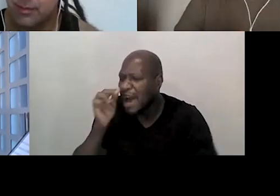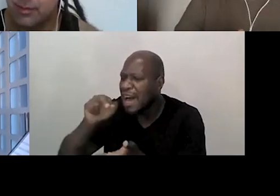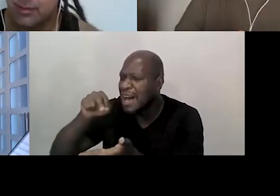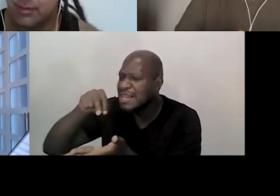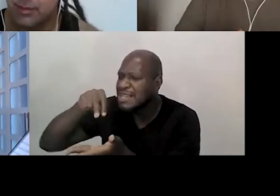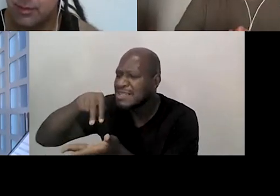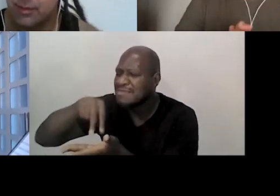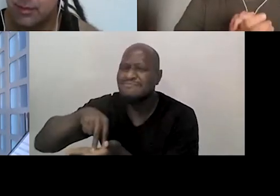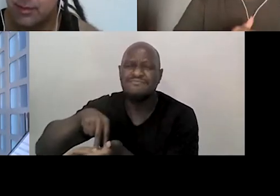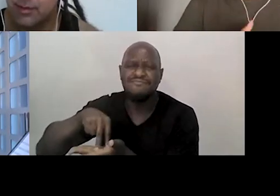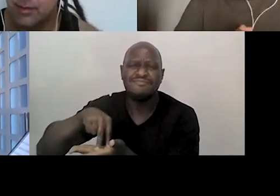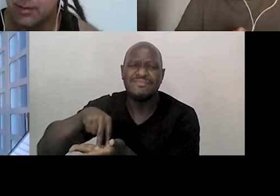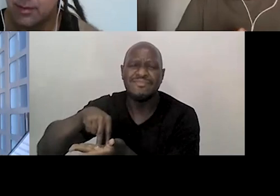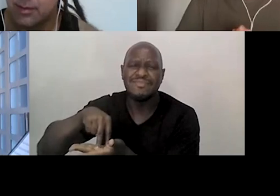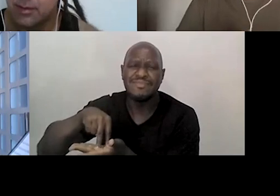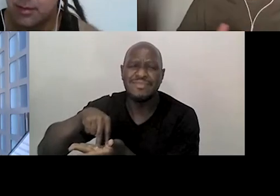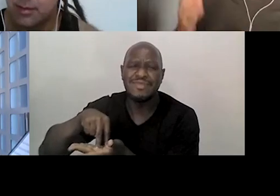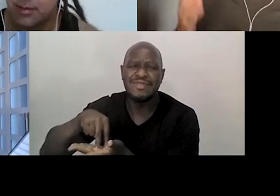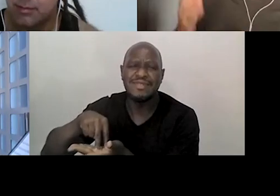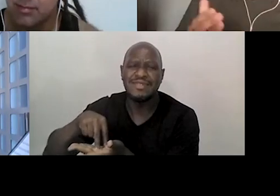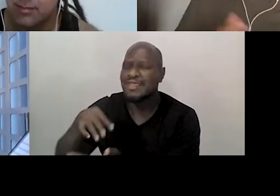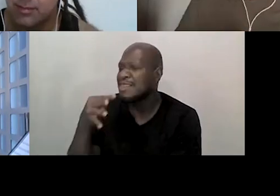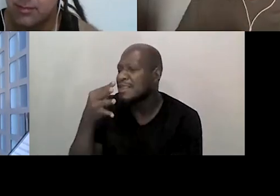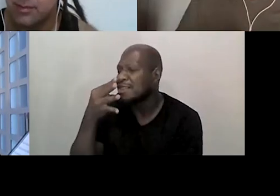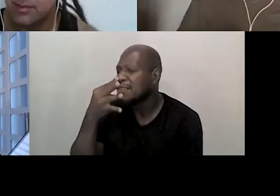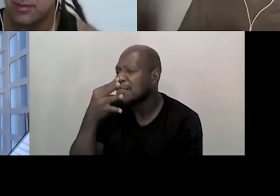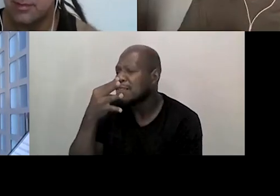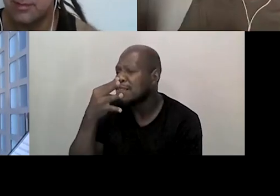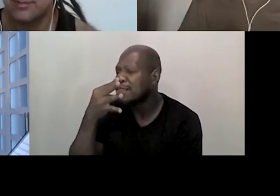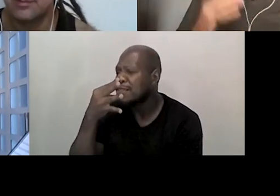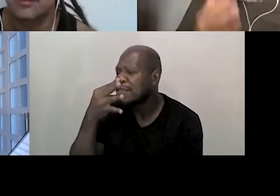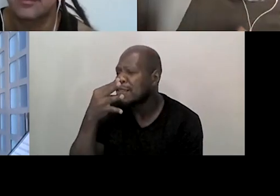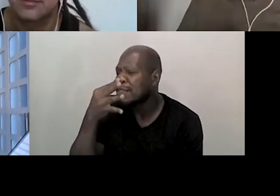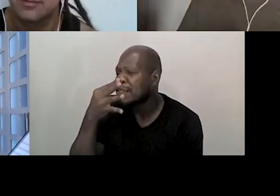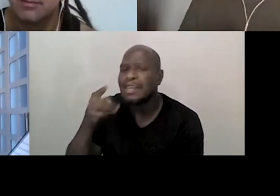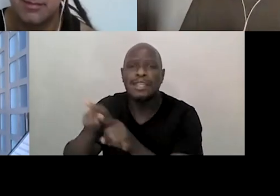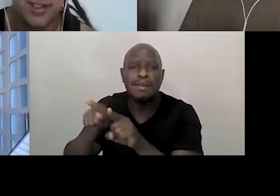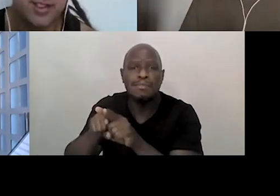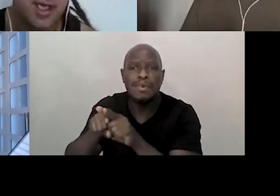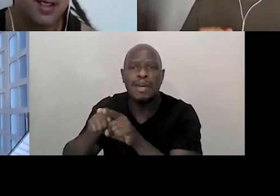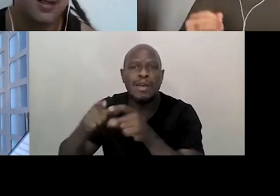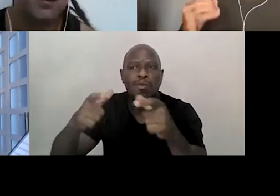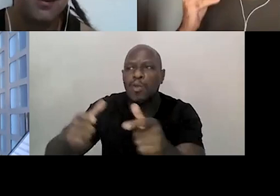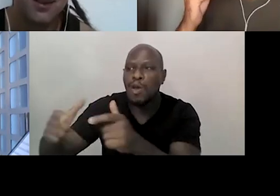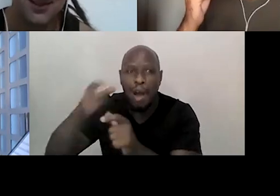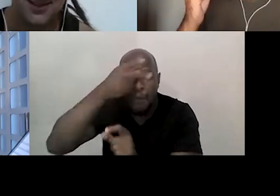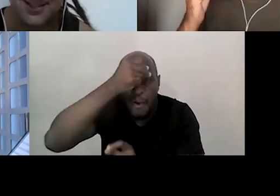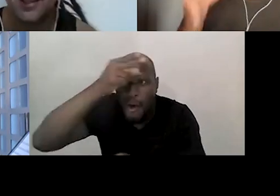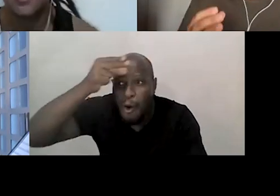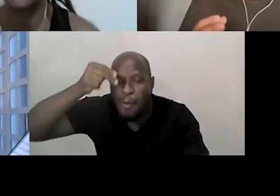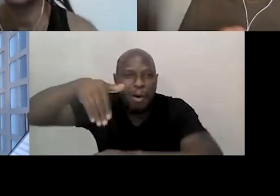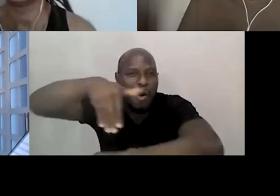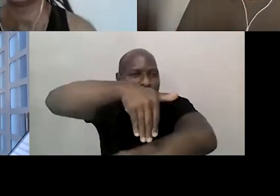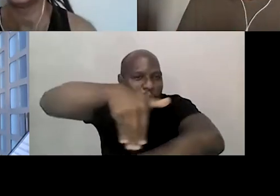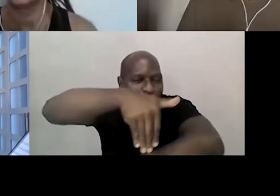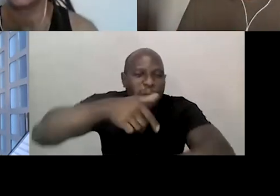esse lugar do palhaço no hospital, assim como é precioso esse lugar do palhaço no espaço público, na rua, como é precioso esse espaço que a